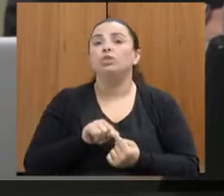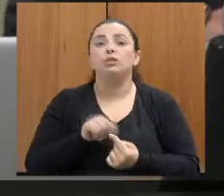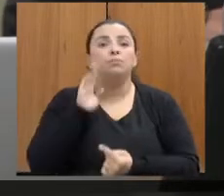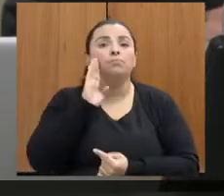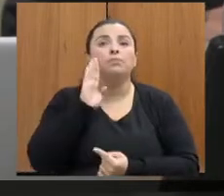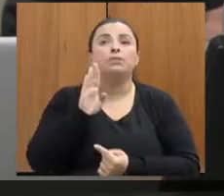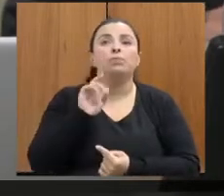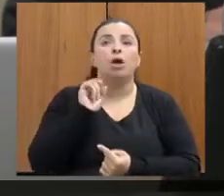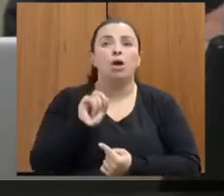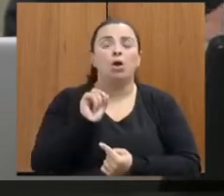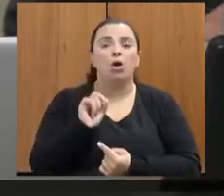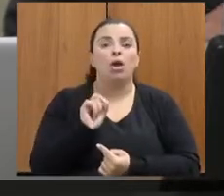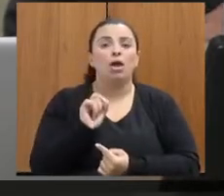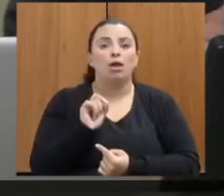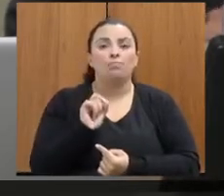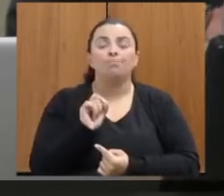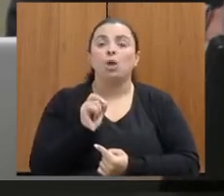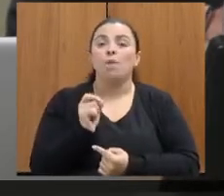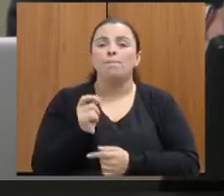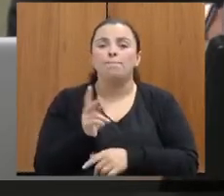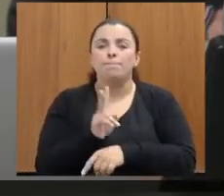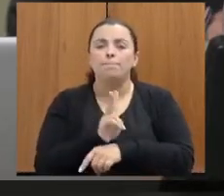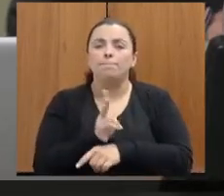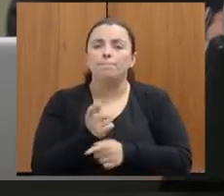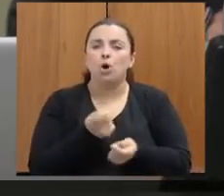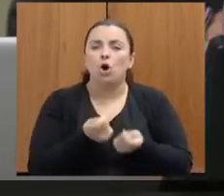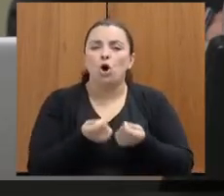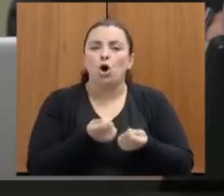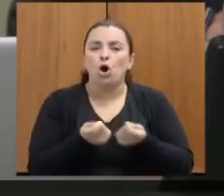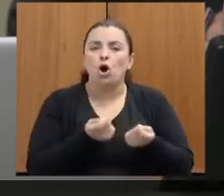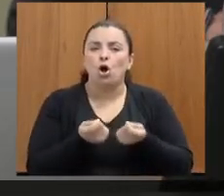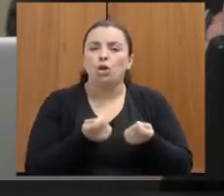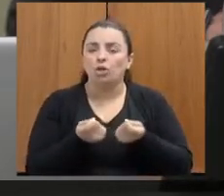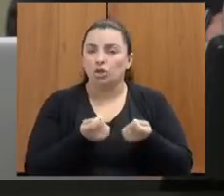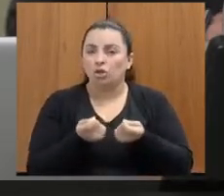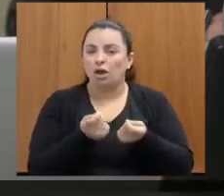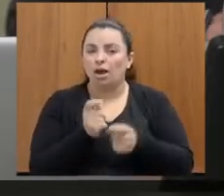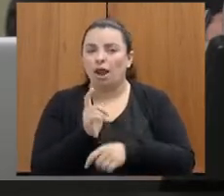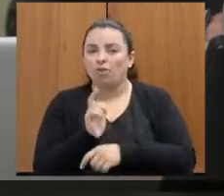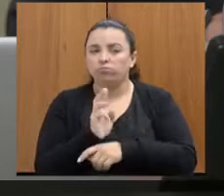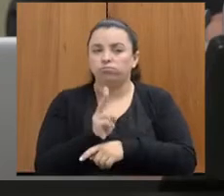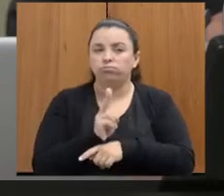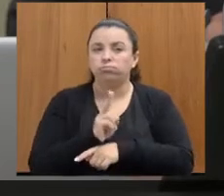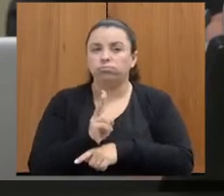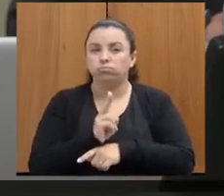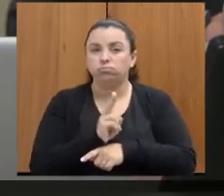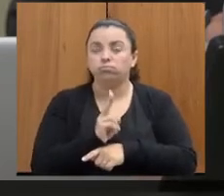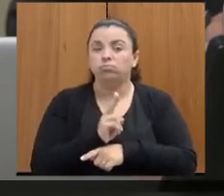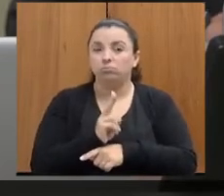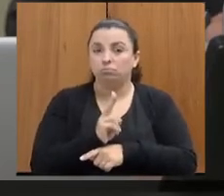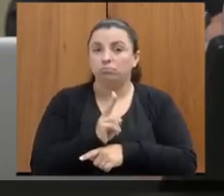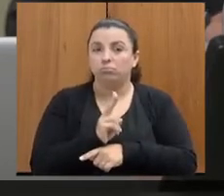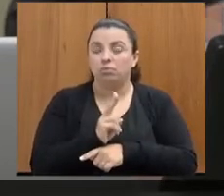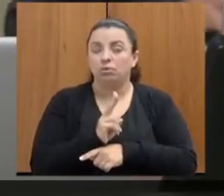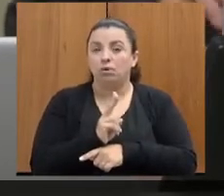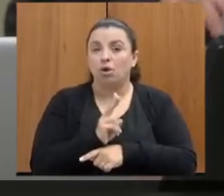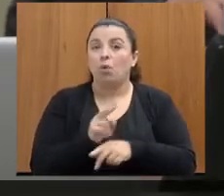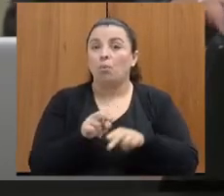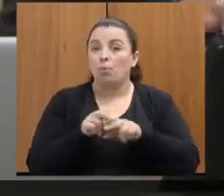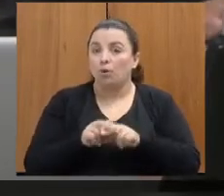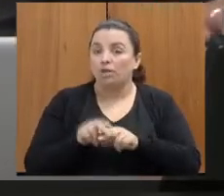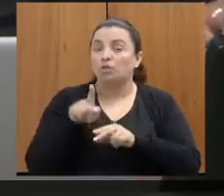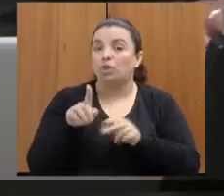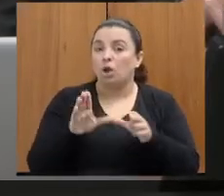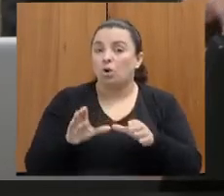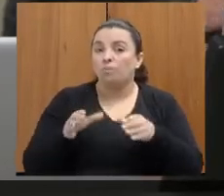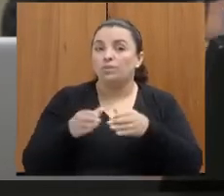é monitorar de forma intensiva, através da Comissão de Defesa dos Direitos